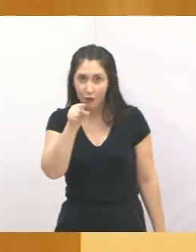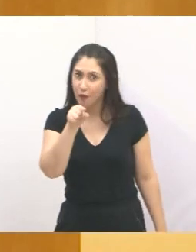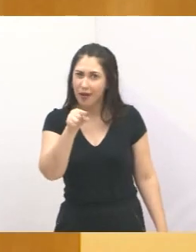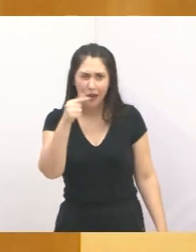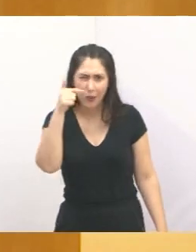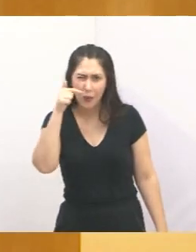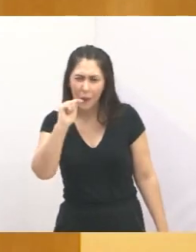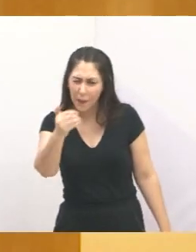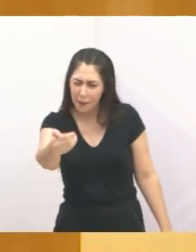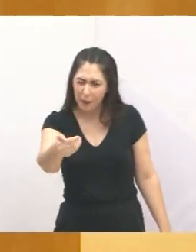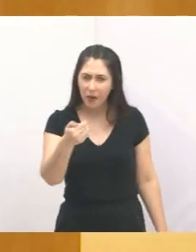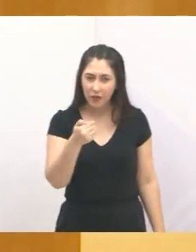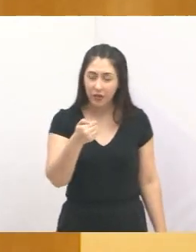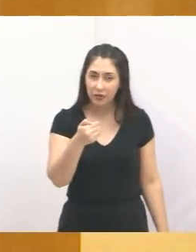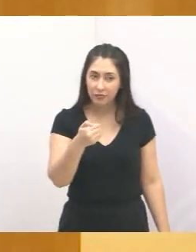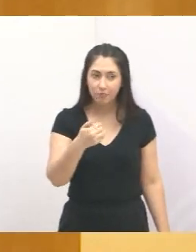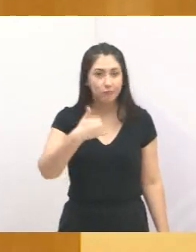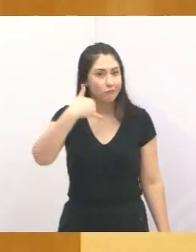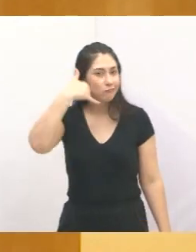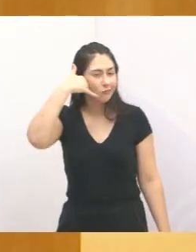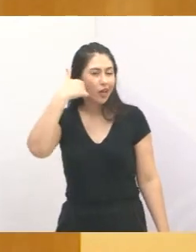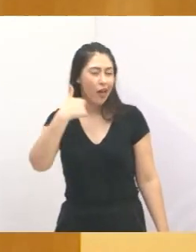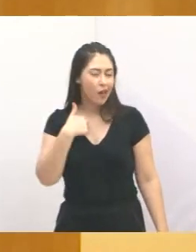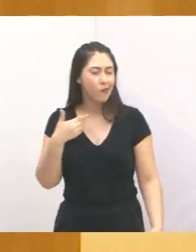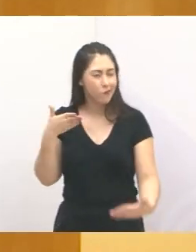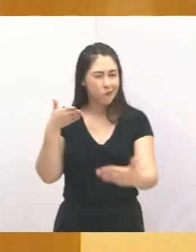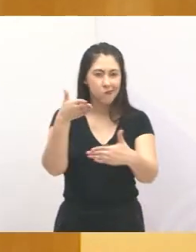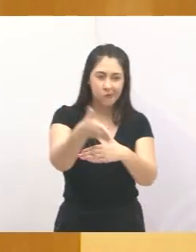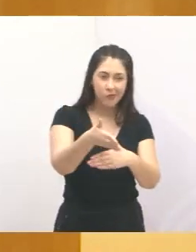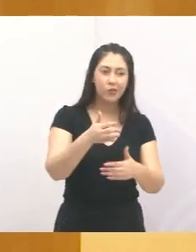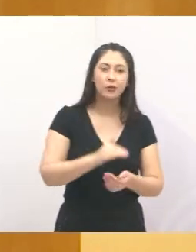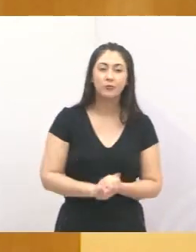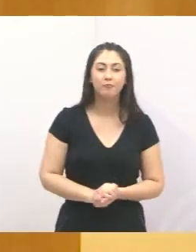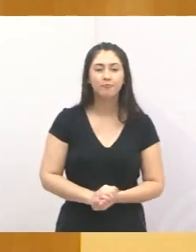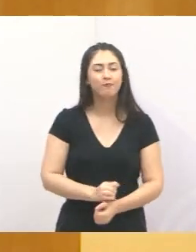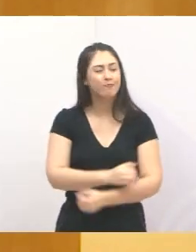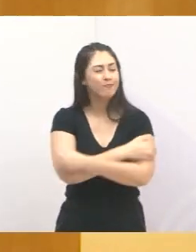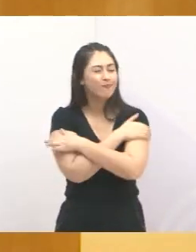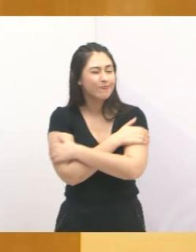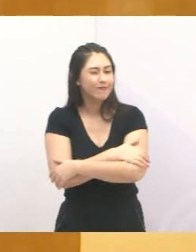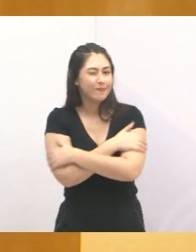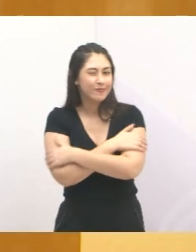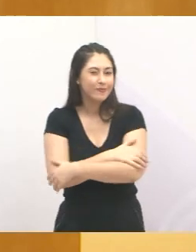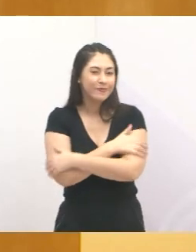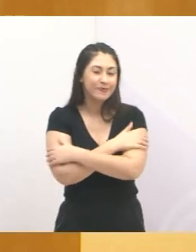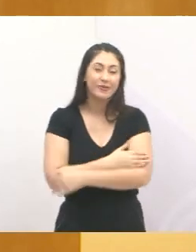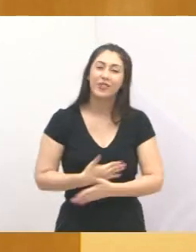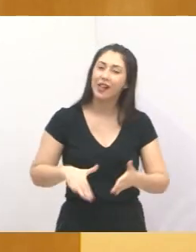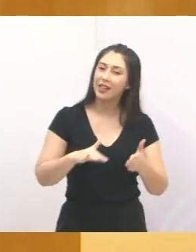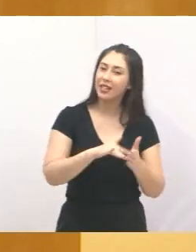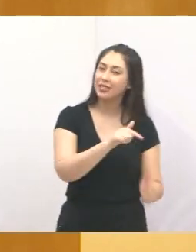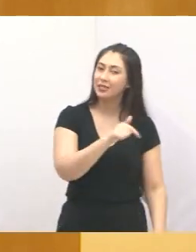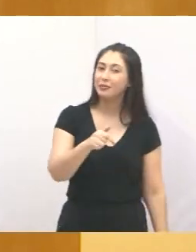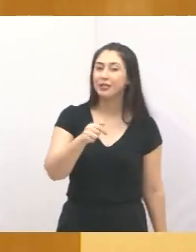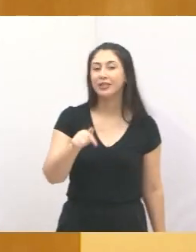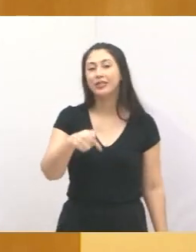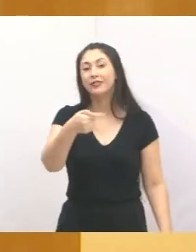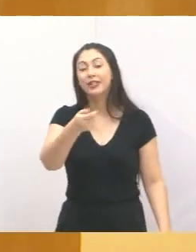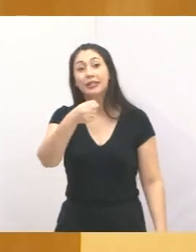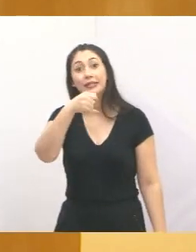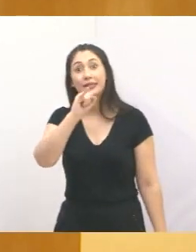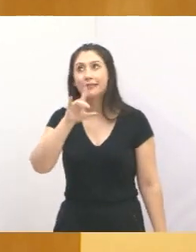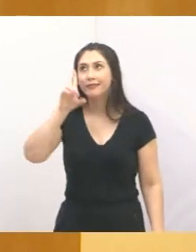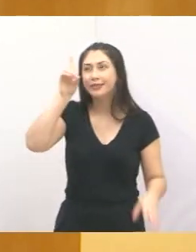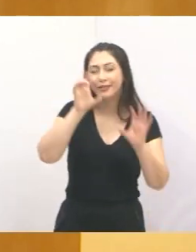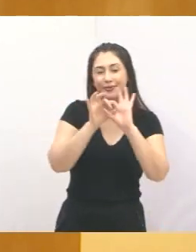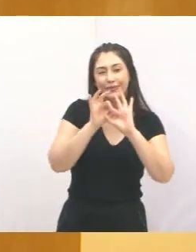que não pode vir até mim, me liga que eu irei até você. Um grande abraço e até semana que vem, se Deus